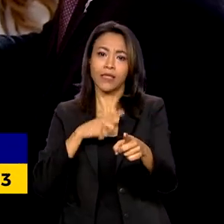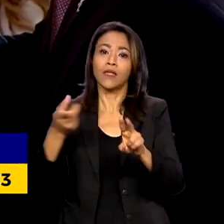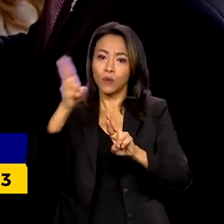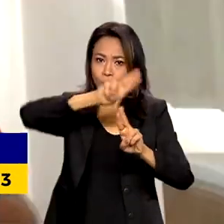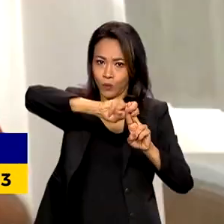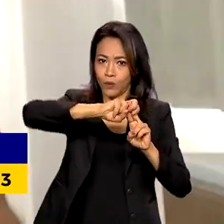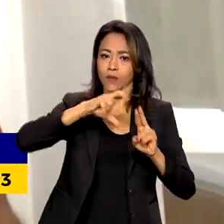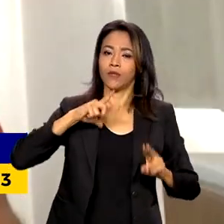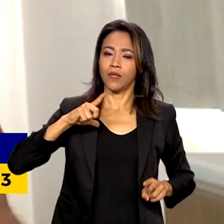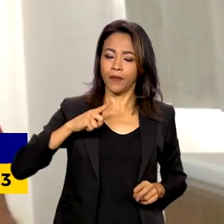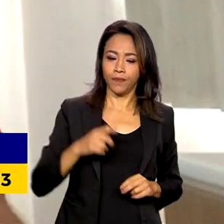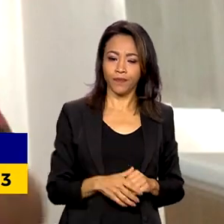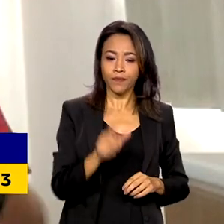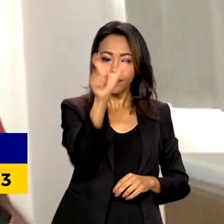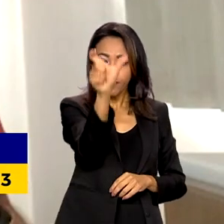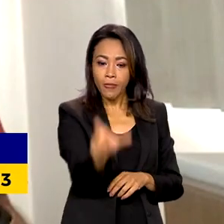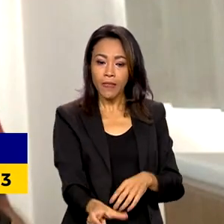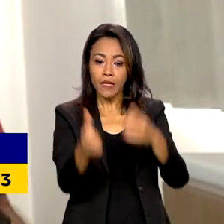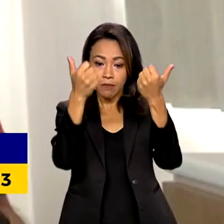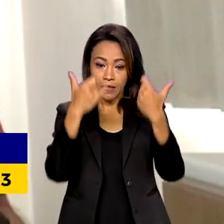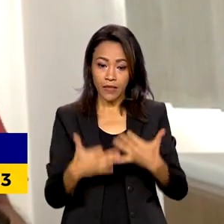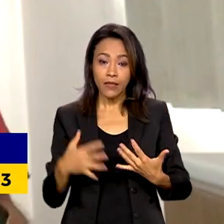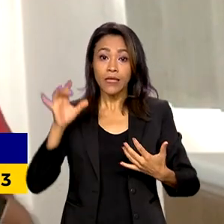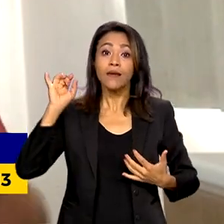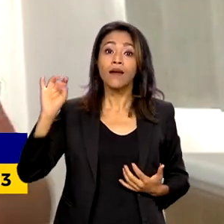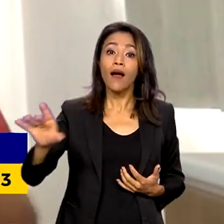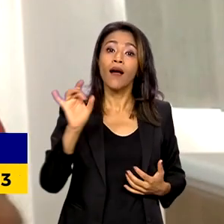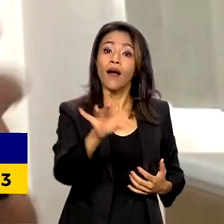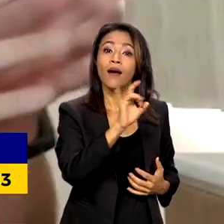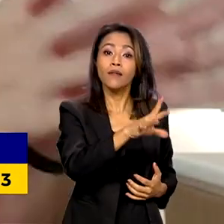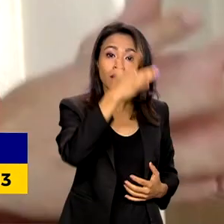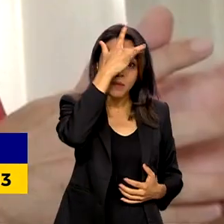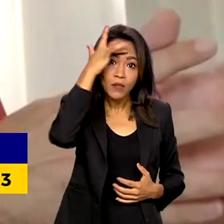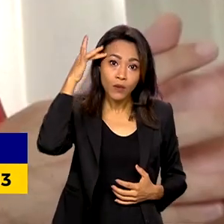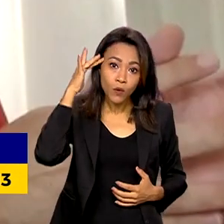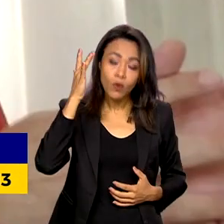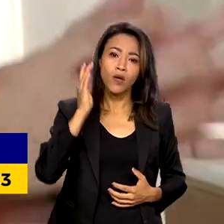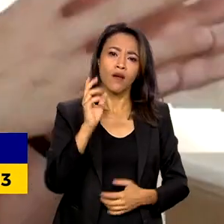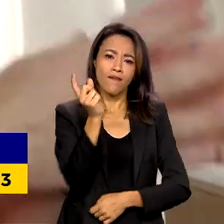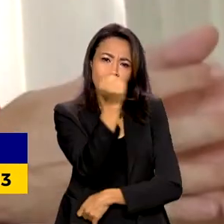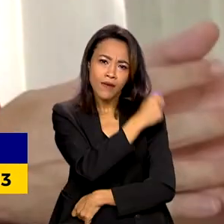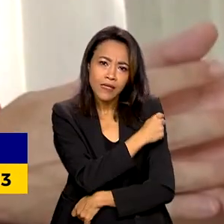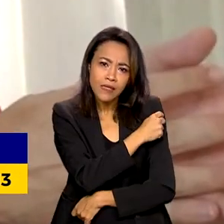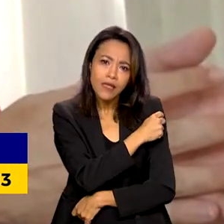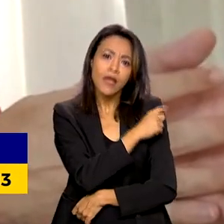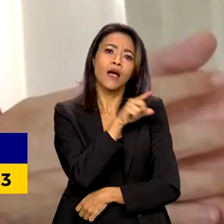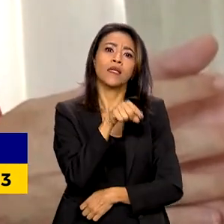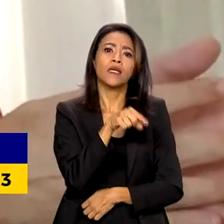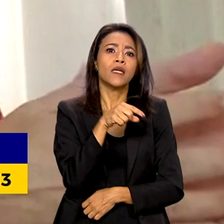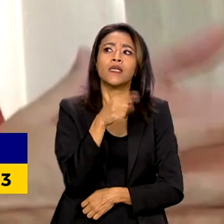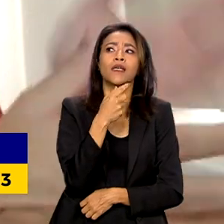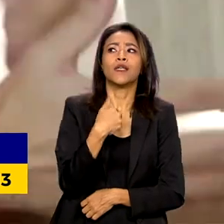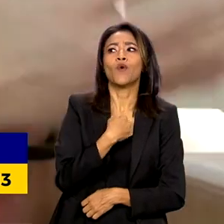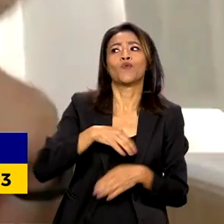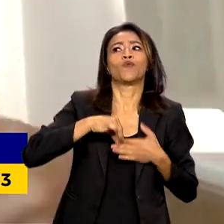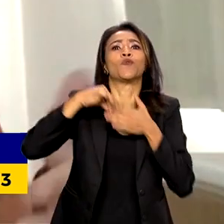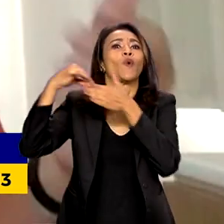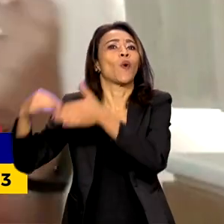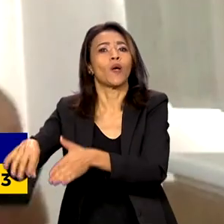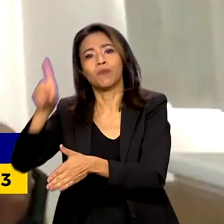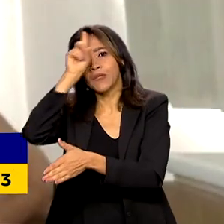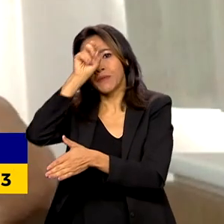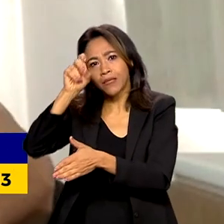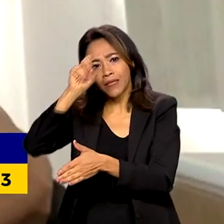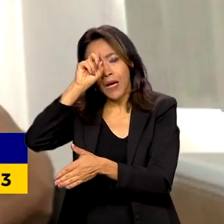Saúde. Cada pessoa vacinada que deixou de se internar por conta da gripe, em